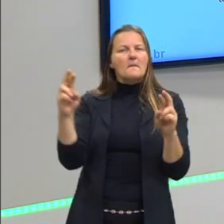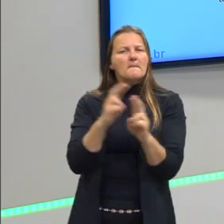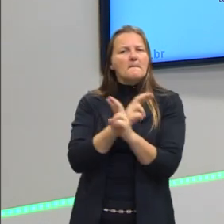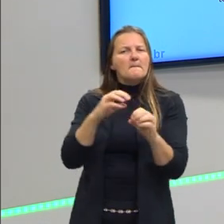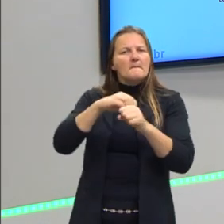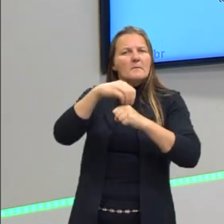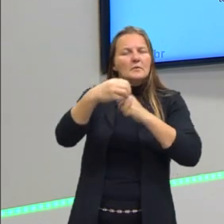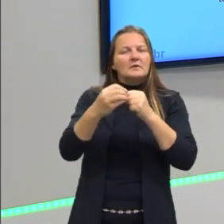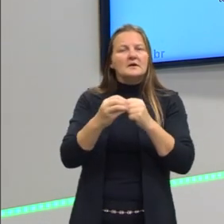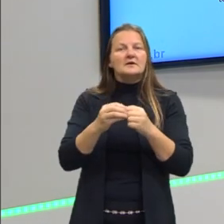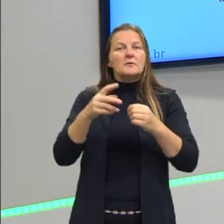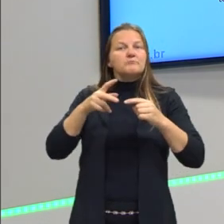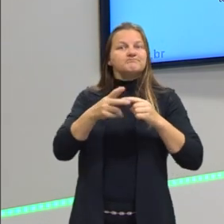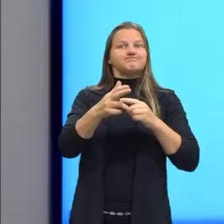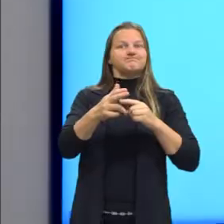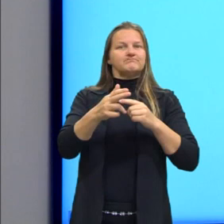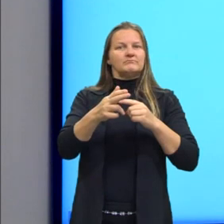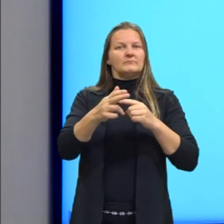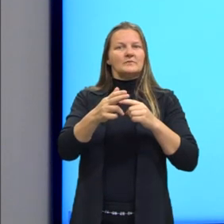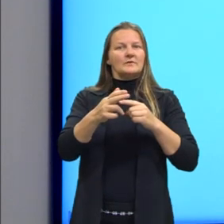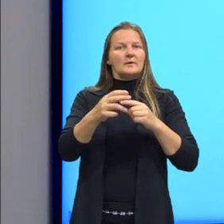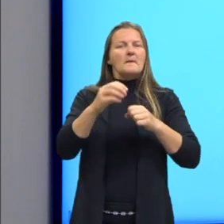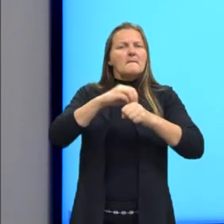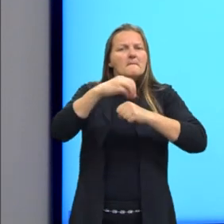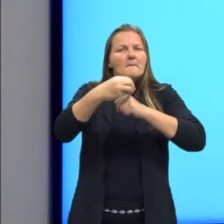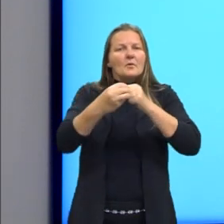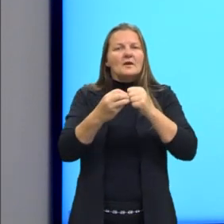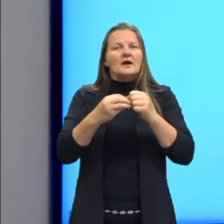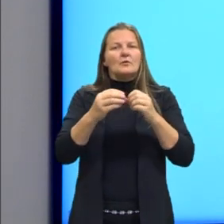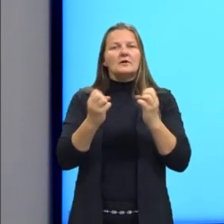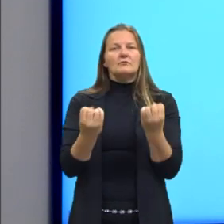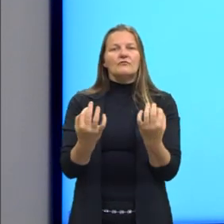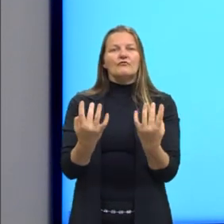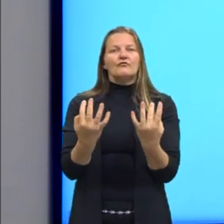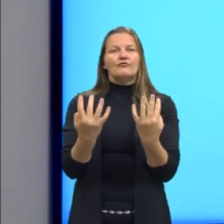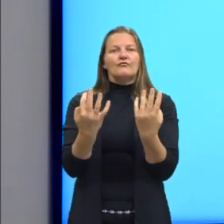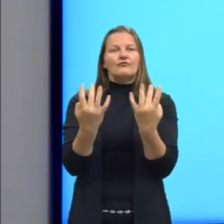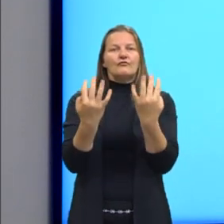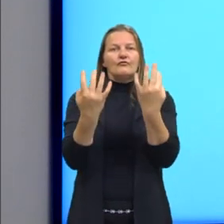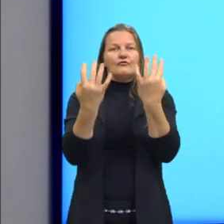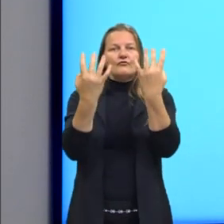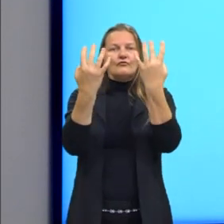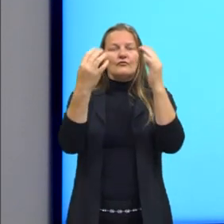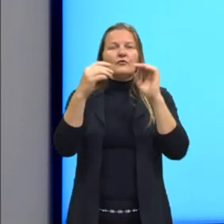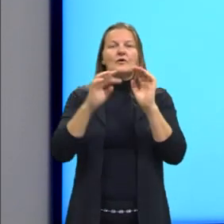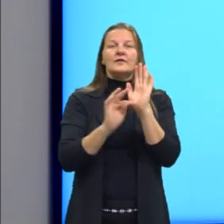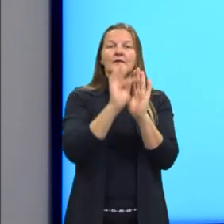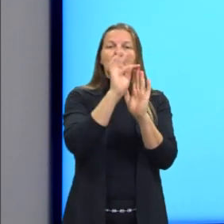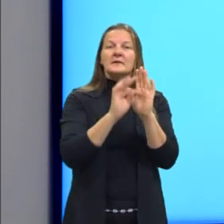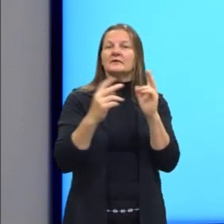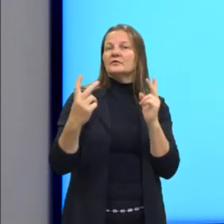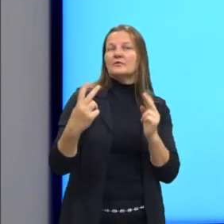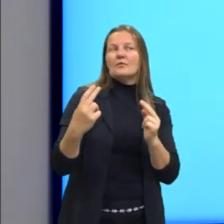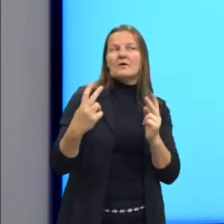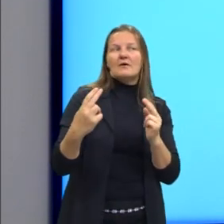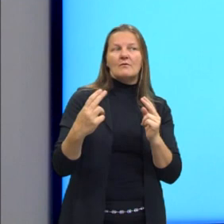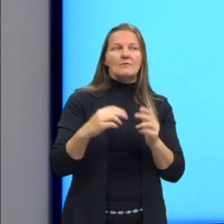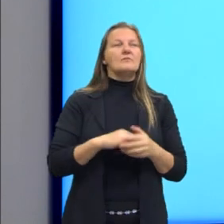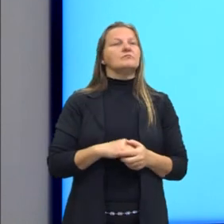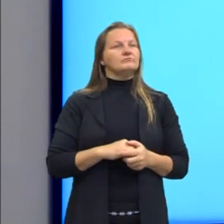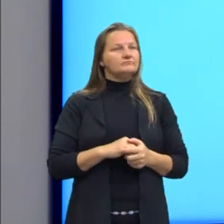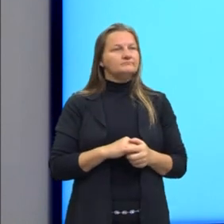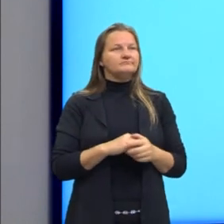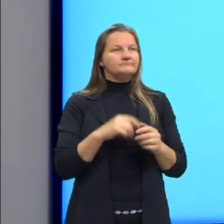impedindo que mais moléculas passem para o estado vapor na mesma temperatura, mudando então as